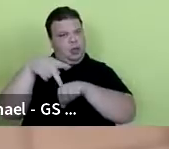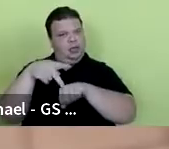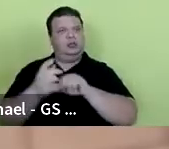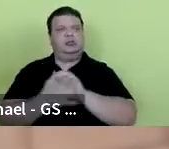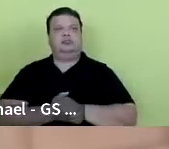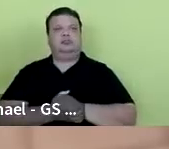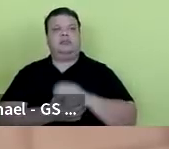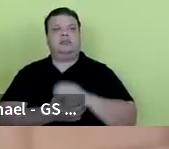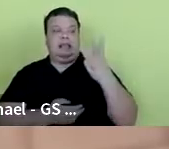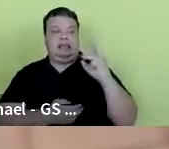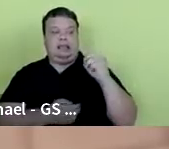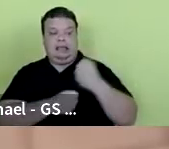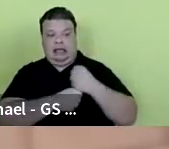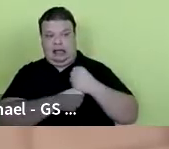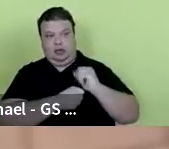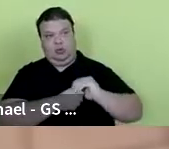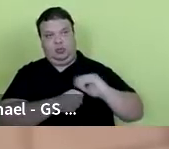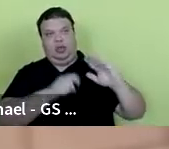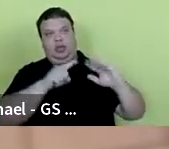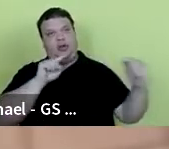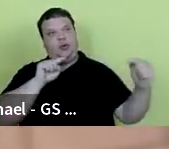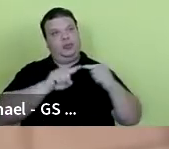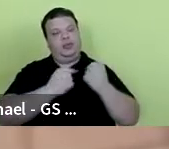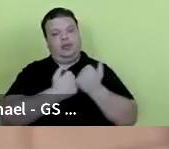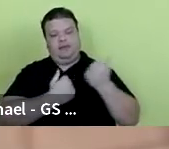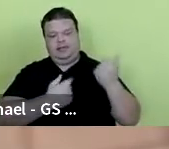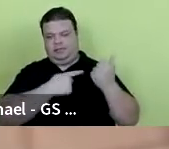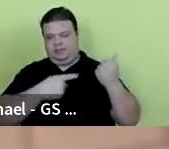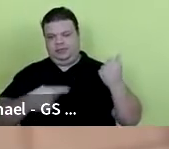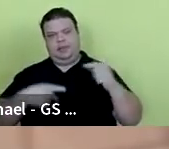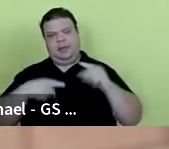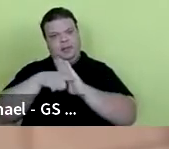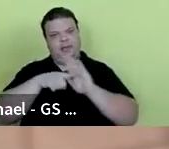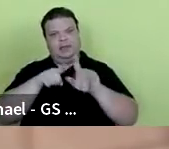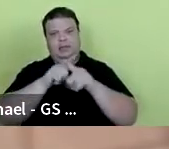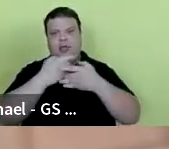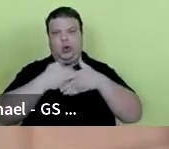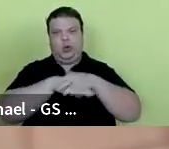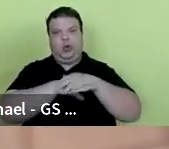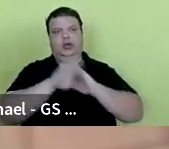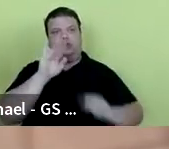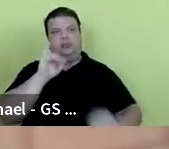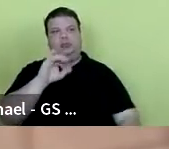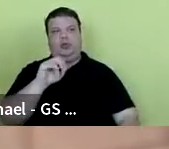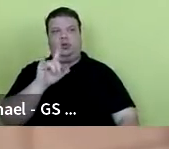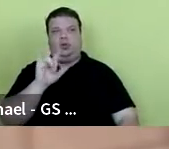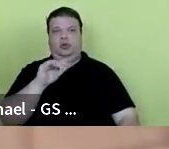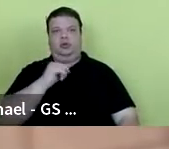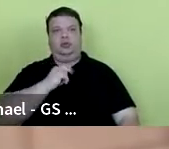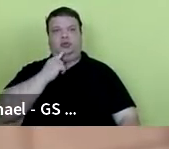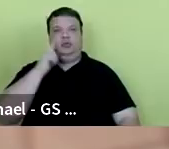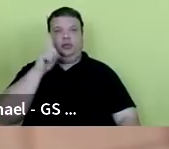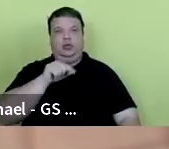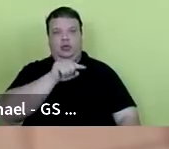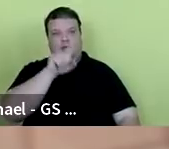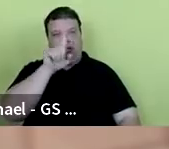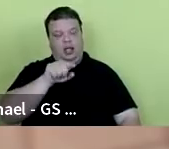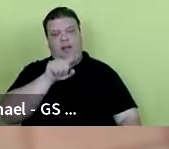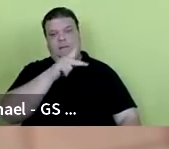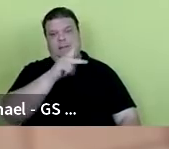Há mais de 30 anos, por meio da vice-presidência de pesquisa e coleções biológicas, o programa de PIBIC e PIBIT é mantido